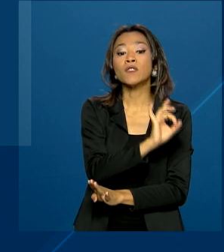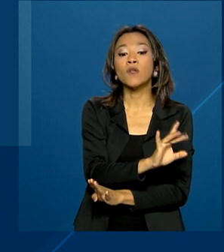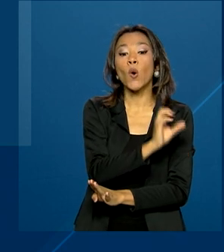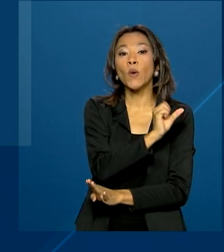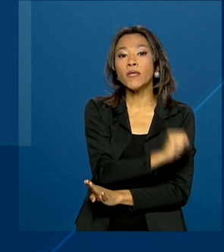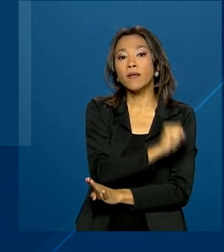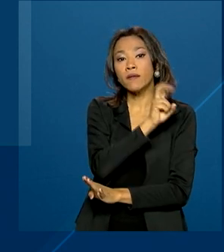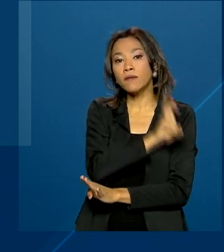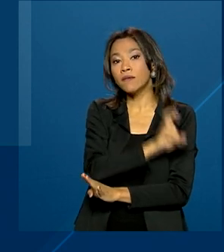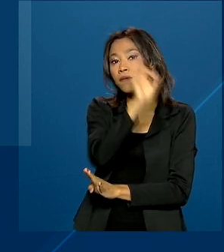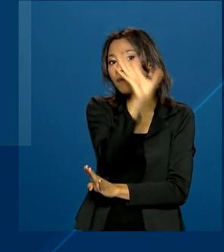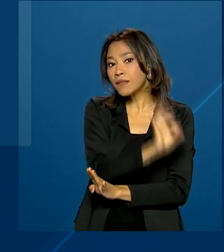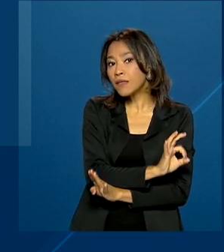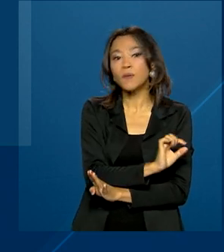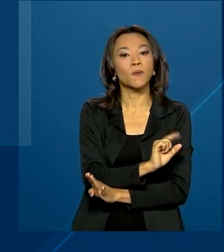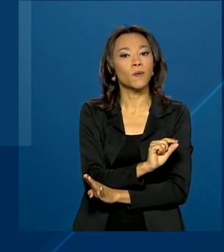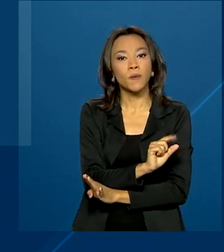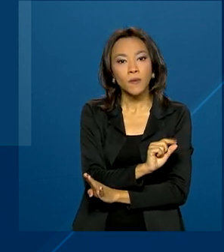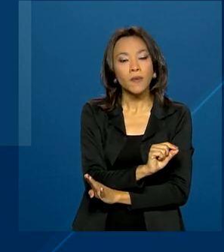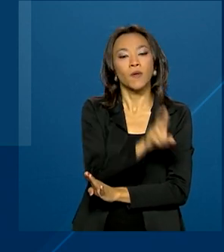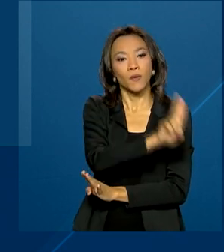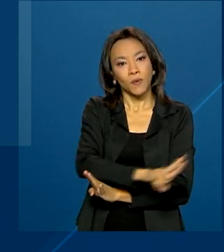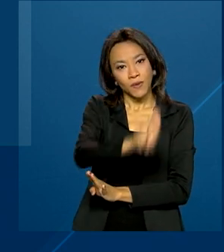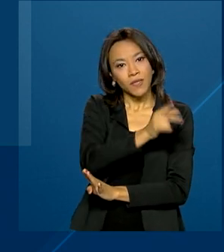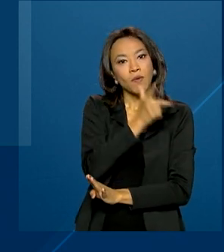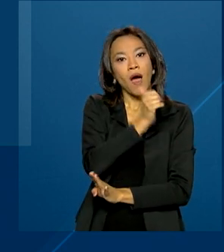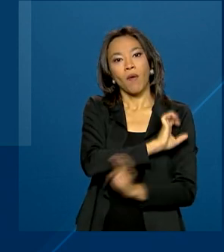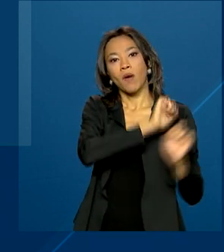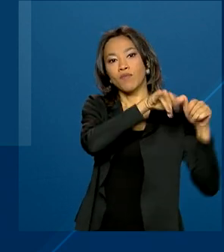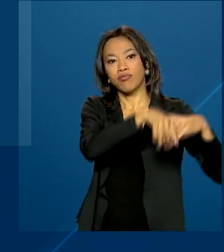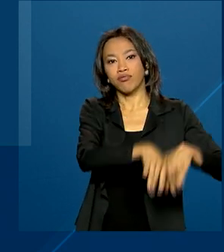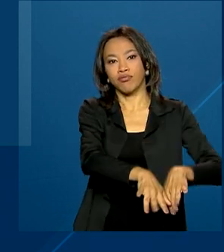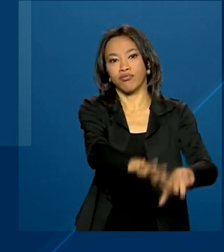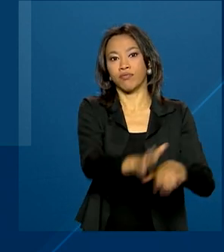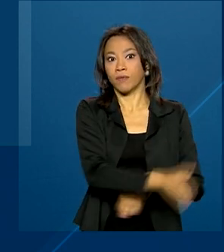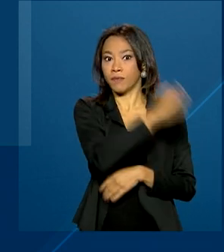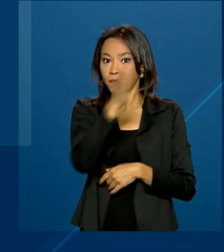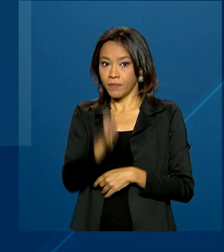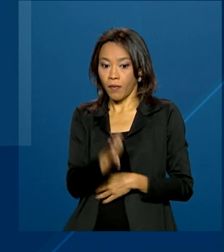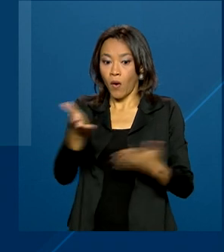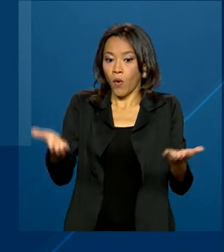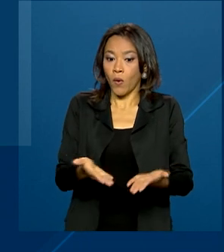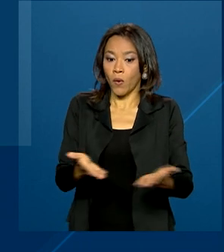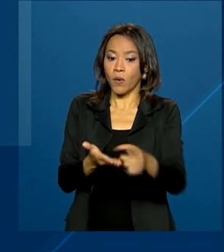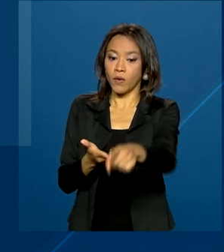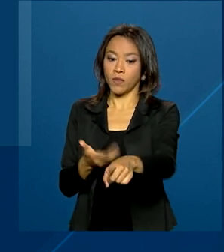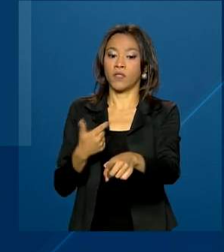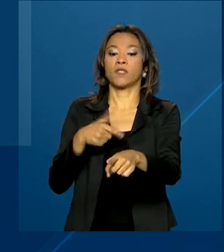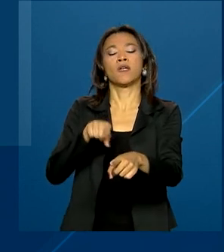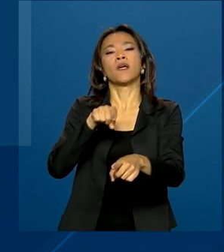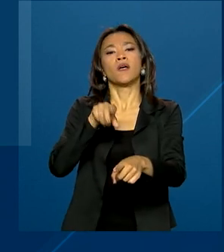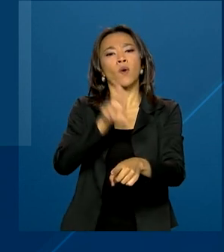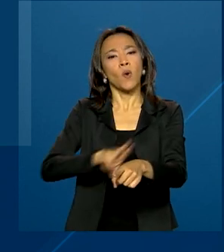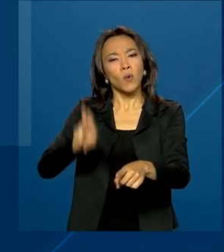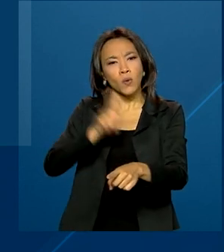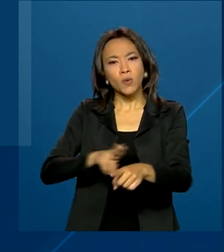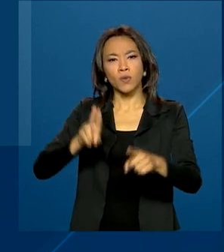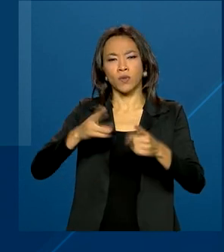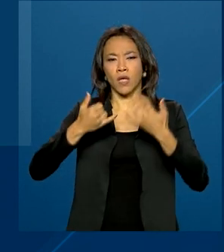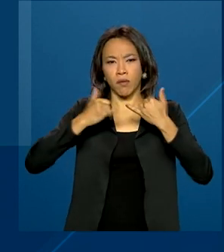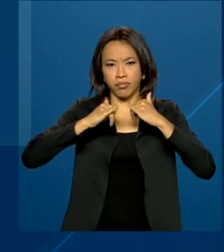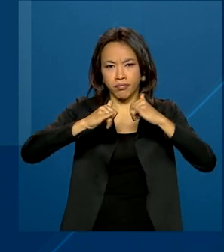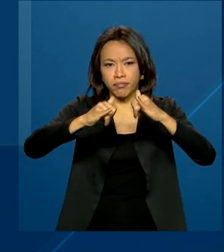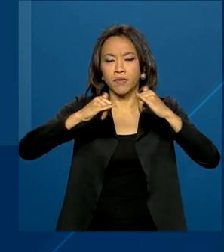por 85% de fontes hidráulicas. Hoje, essa dependência das usinas hidrelétricas